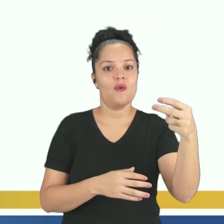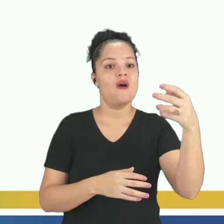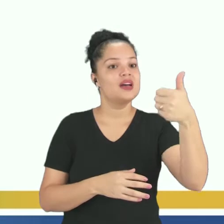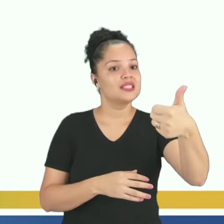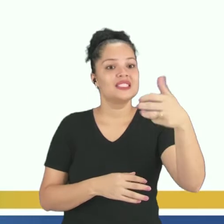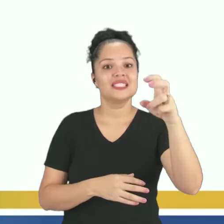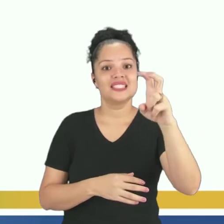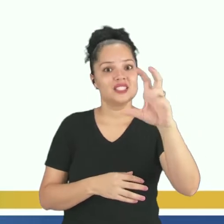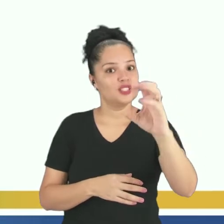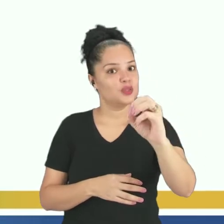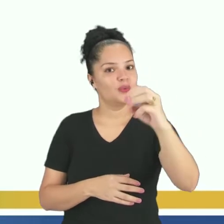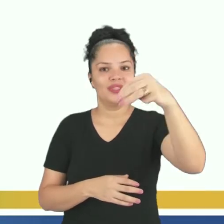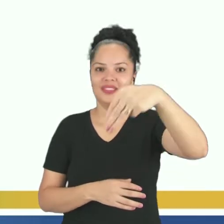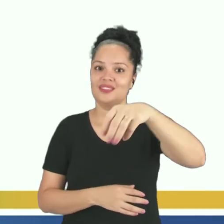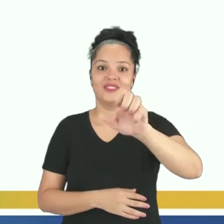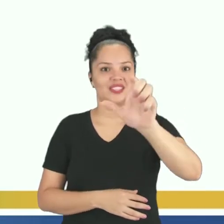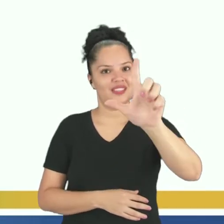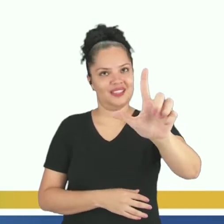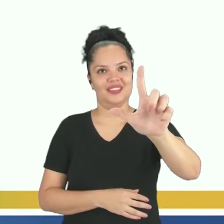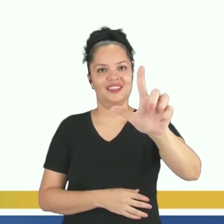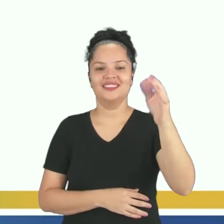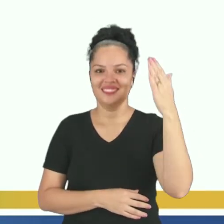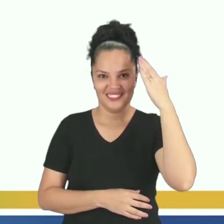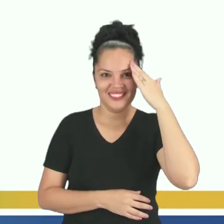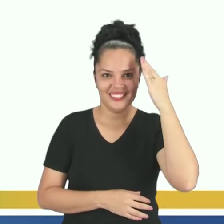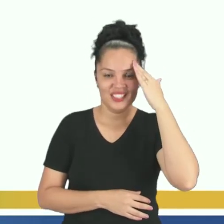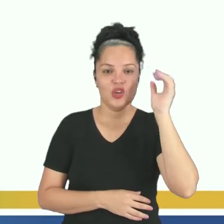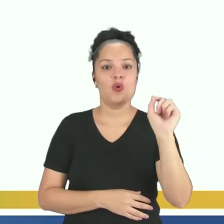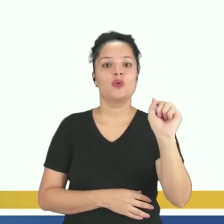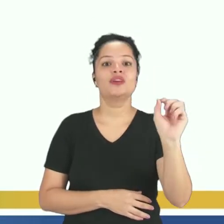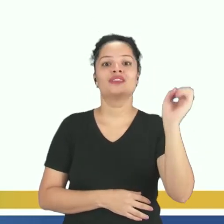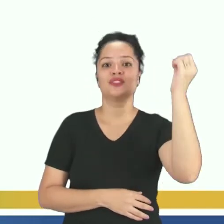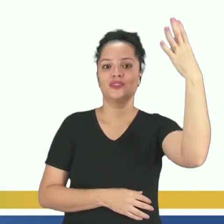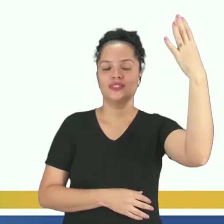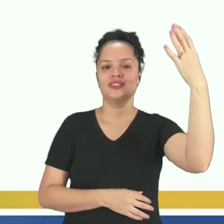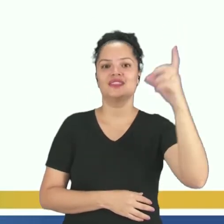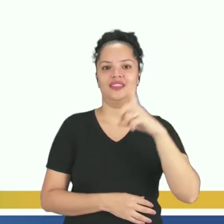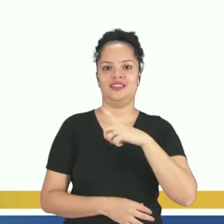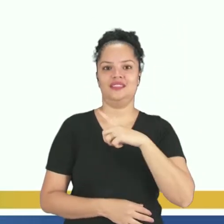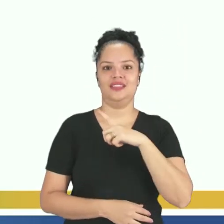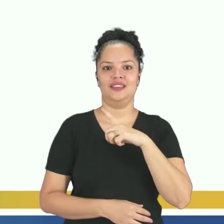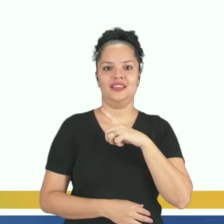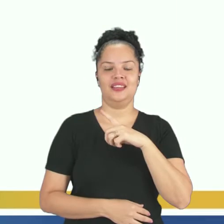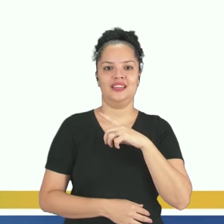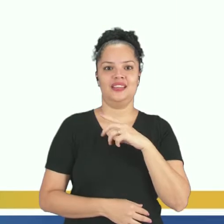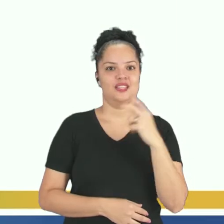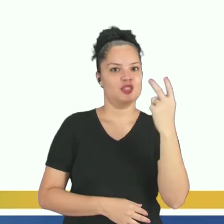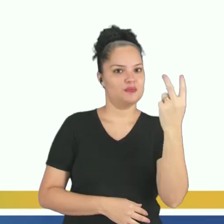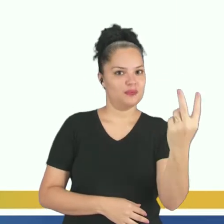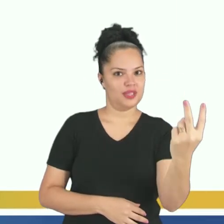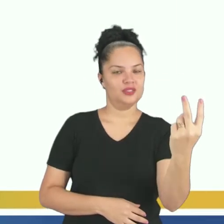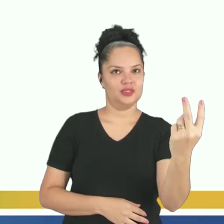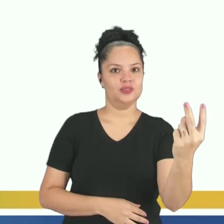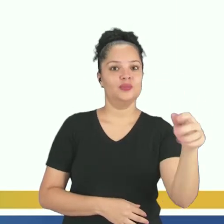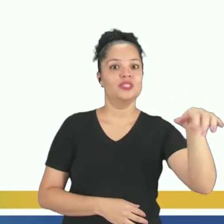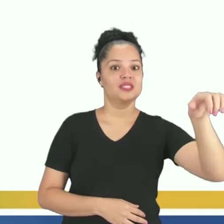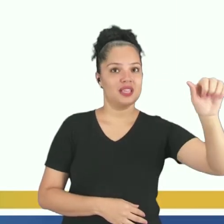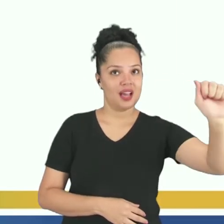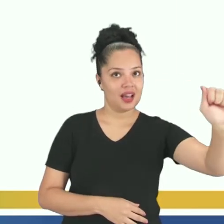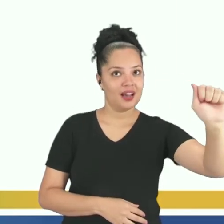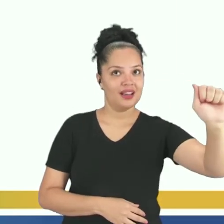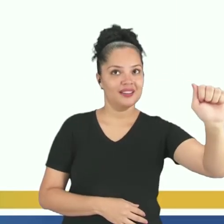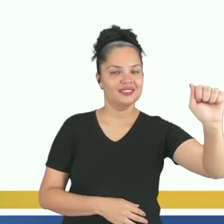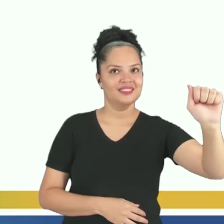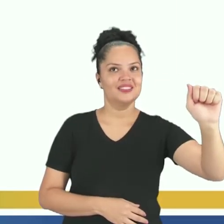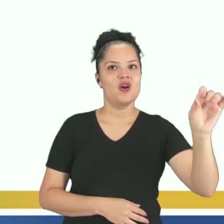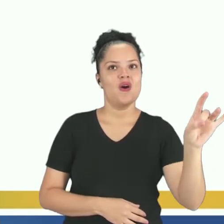ml. Entendeu? Então, olha o que vai acontecer. Duas dessas partes é de substância A. Então, a